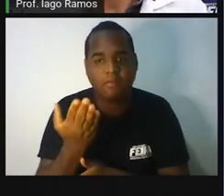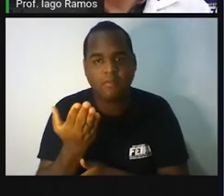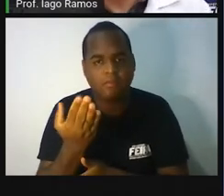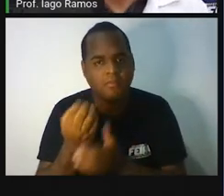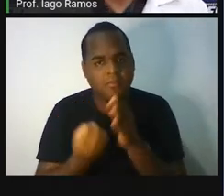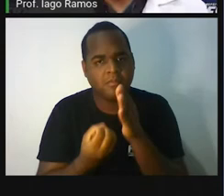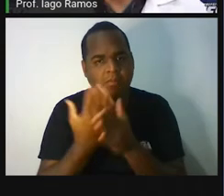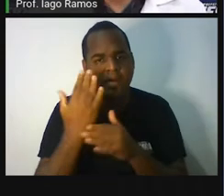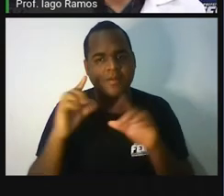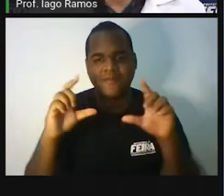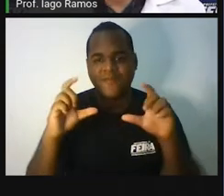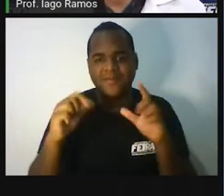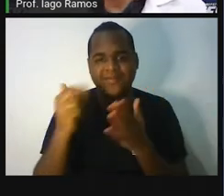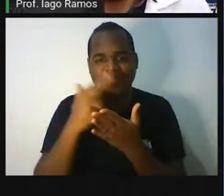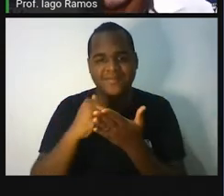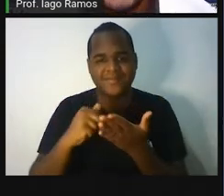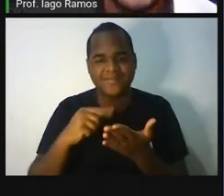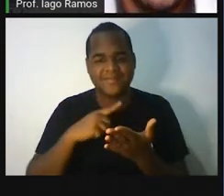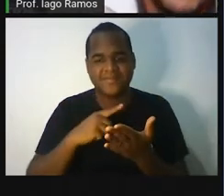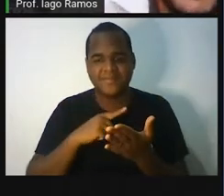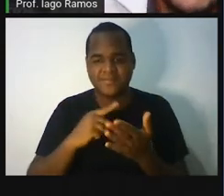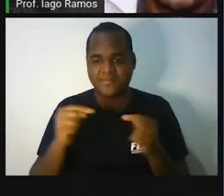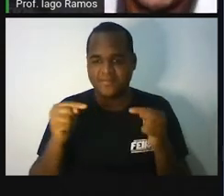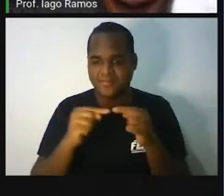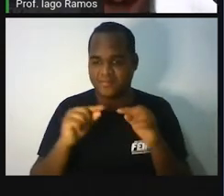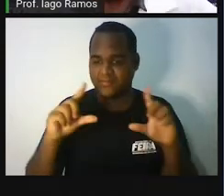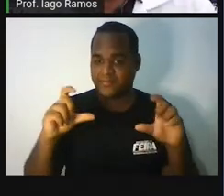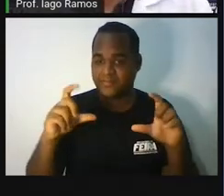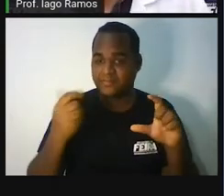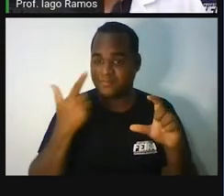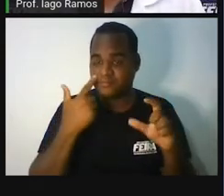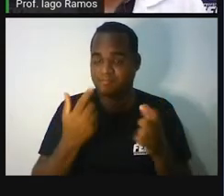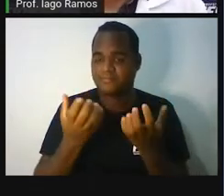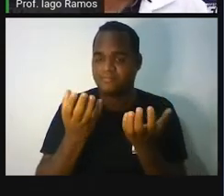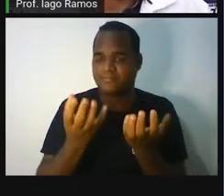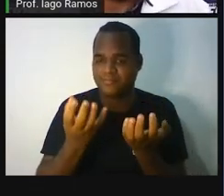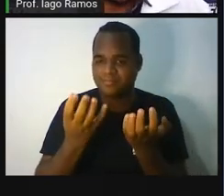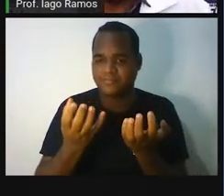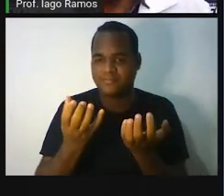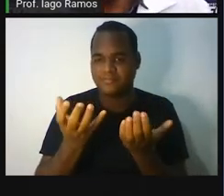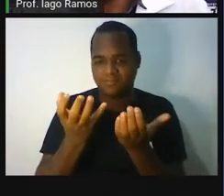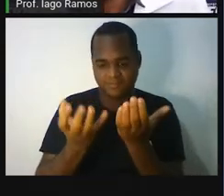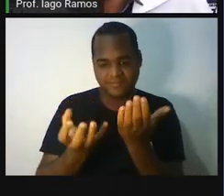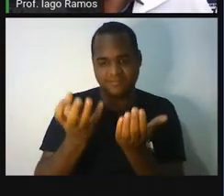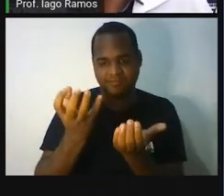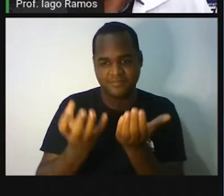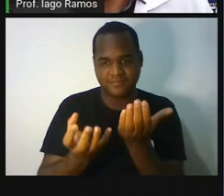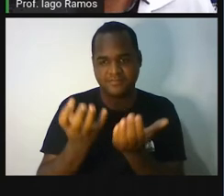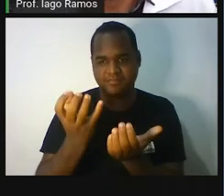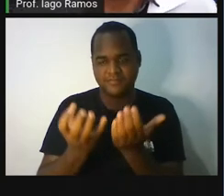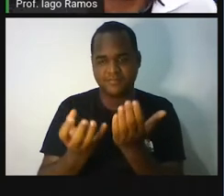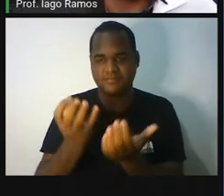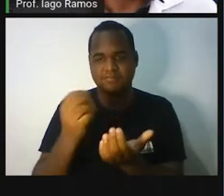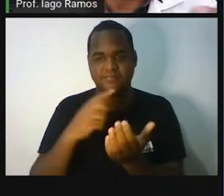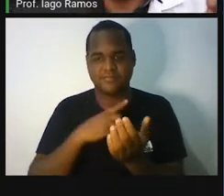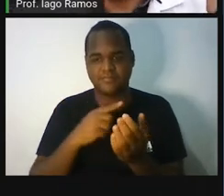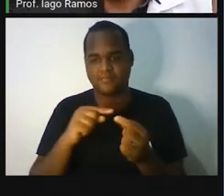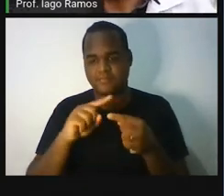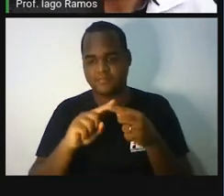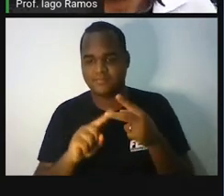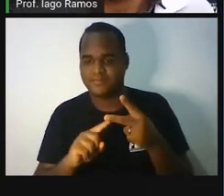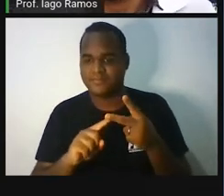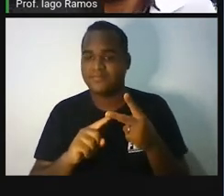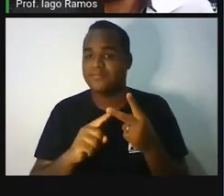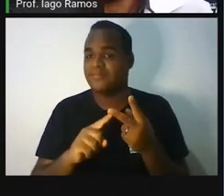Uau, apareceu uma imagem. E apareceu aí uma balançazinha de dois pratos. Em um pratinho tem um